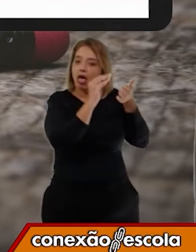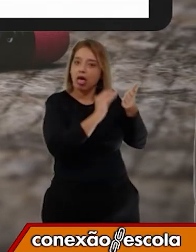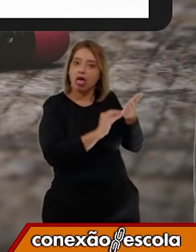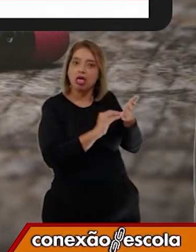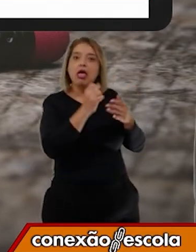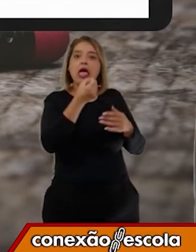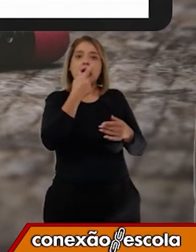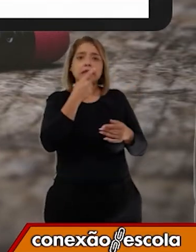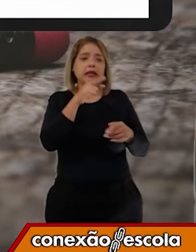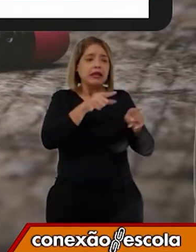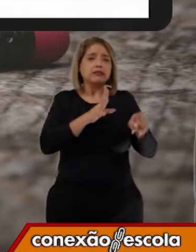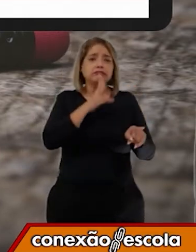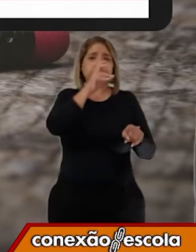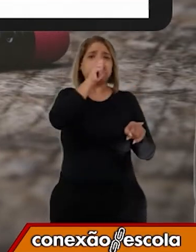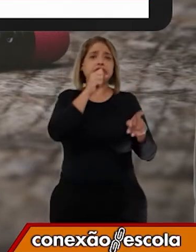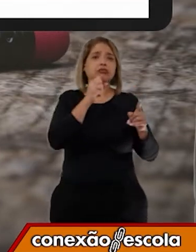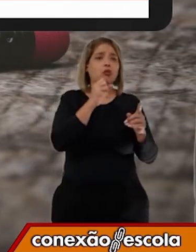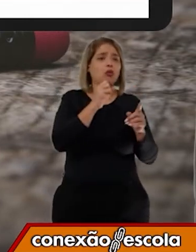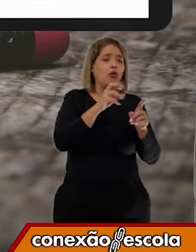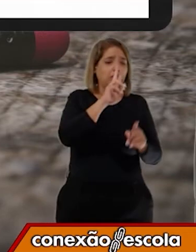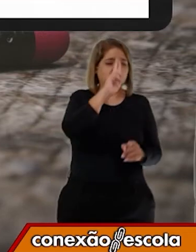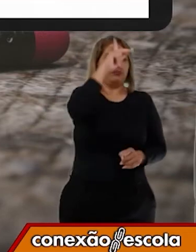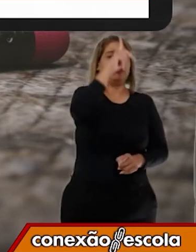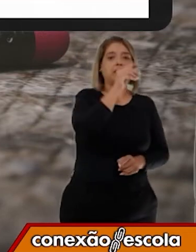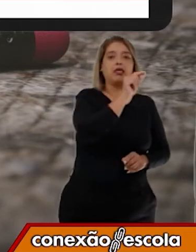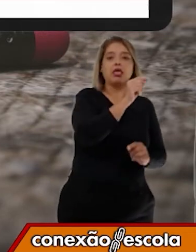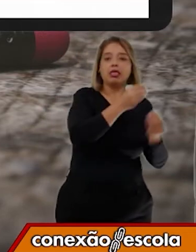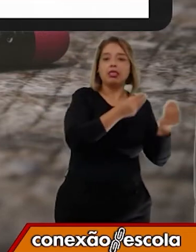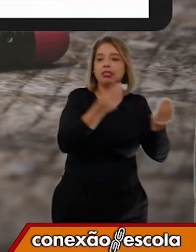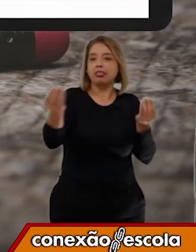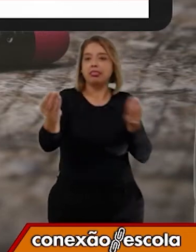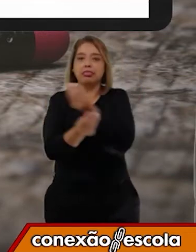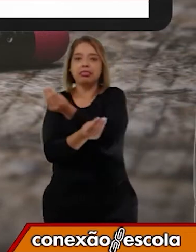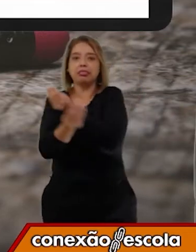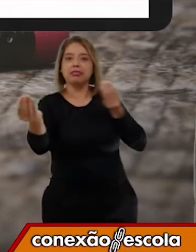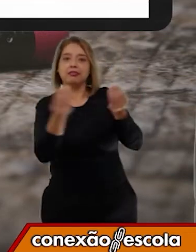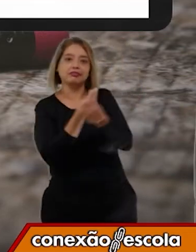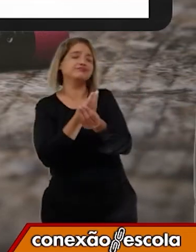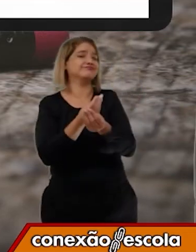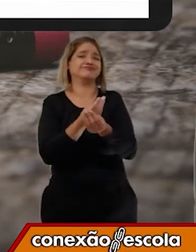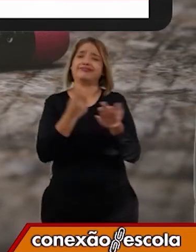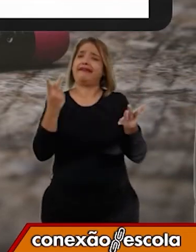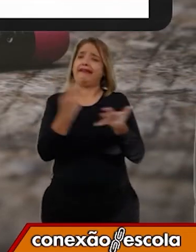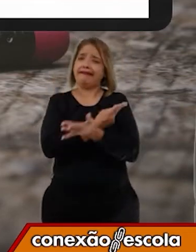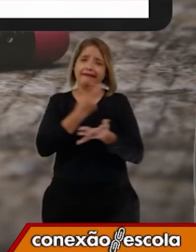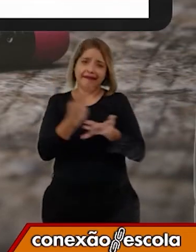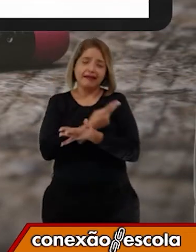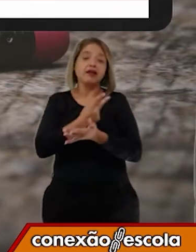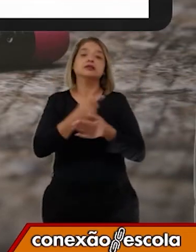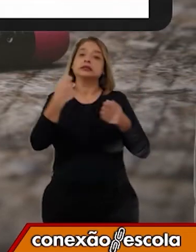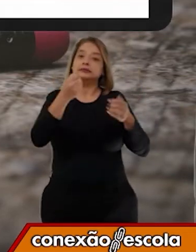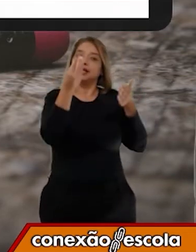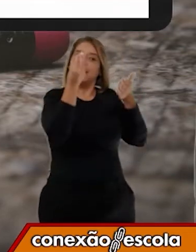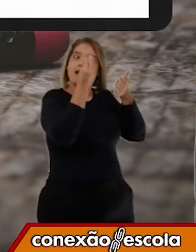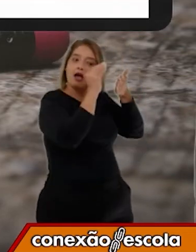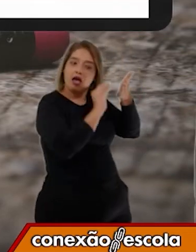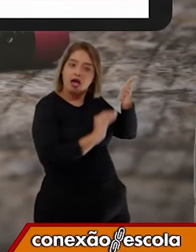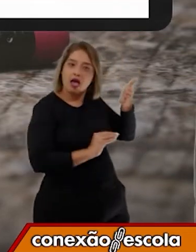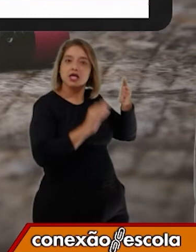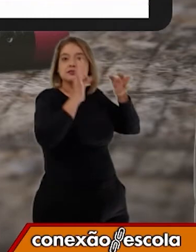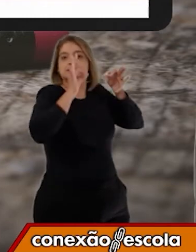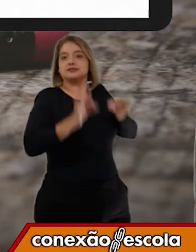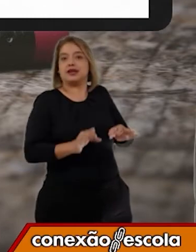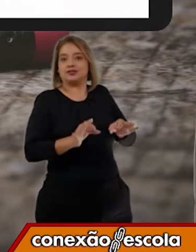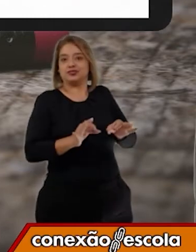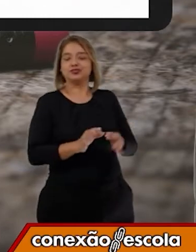de uma pessoa para outra pessoa? Ia dar tudo errado. Então nós precisamos anotar tudo. As